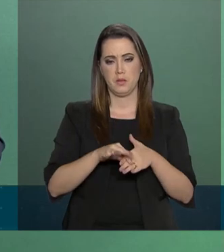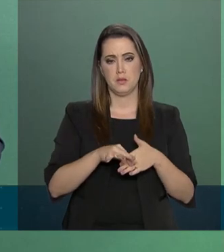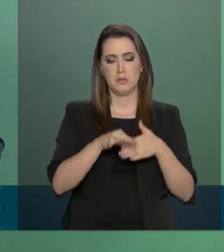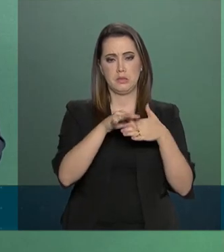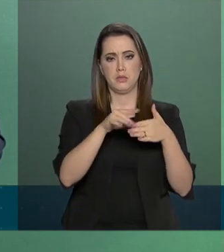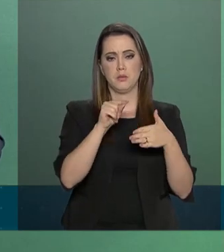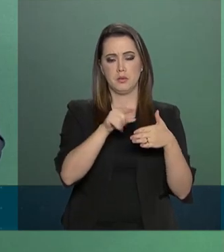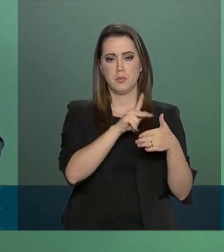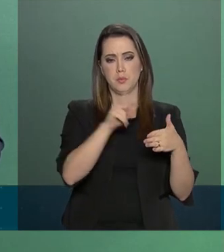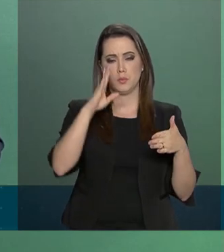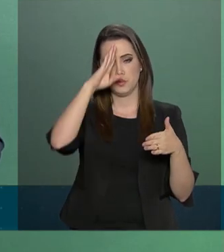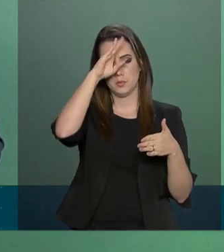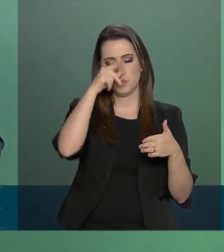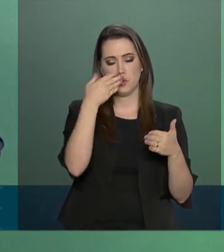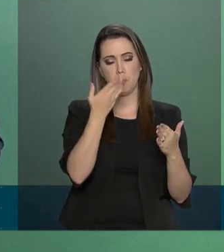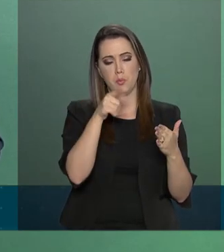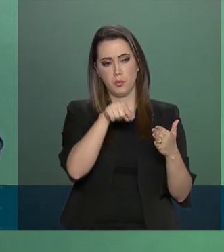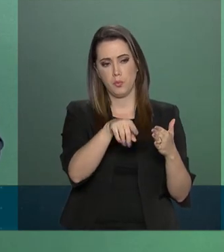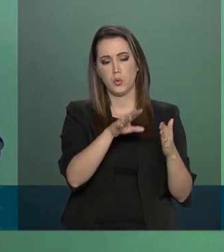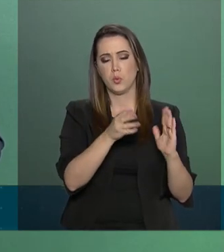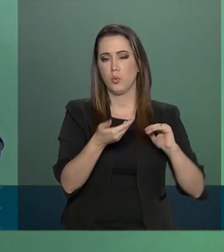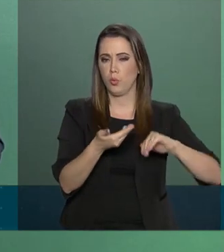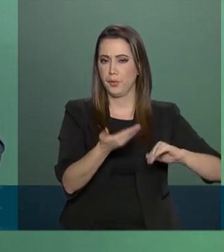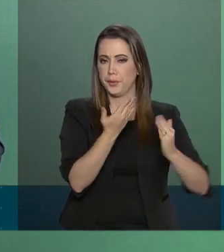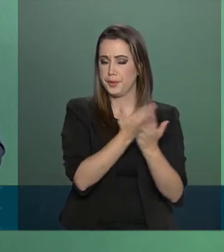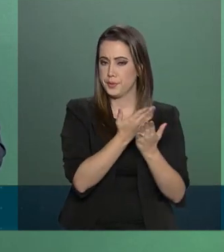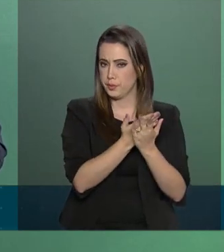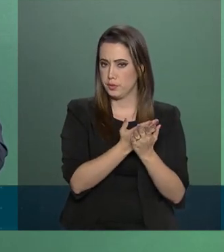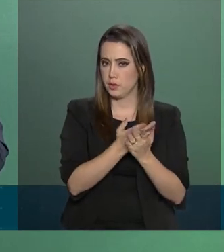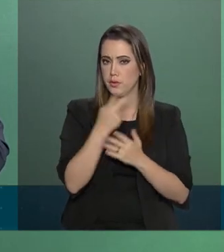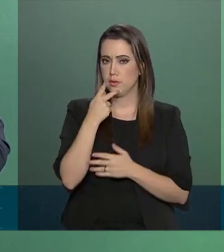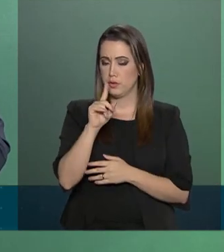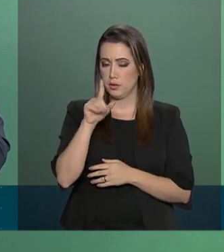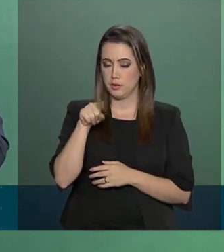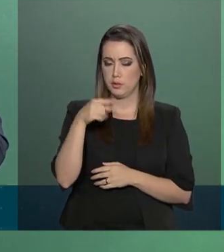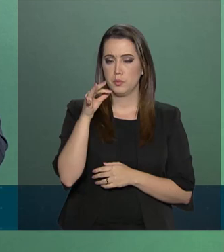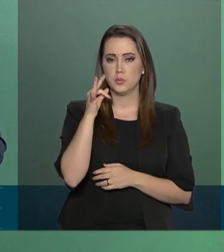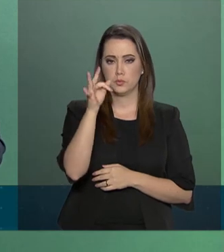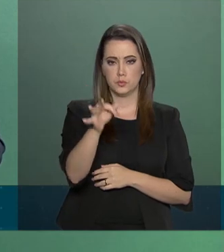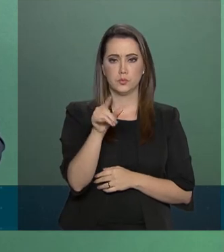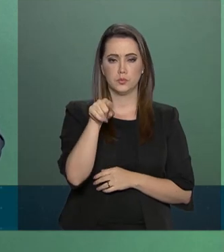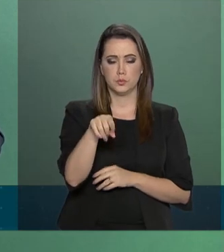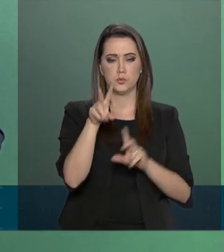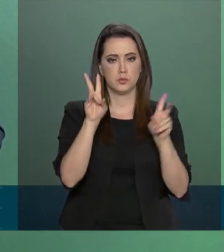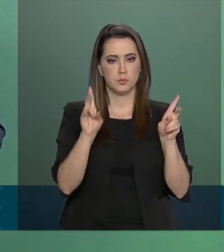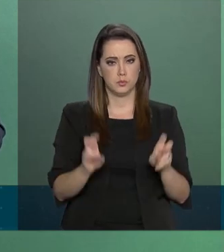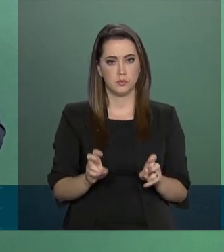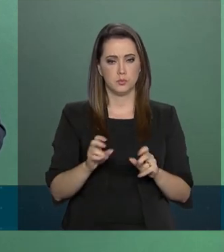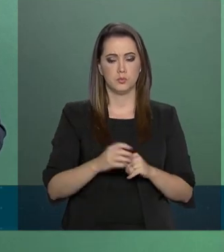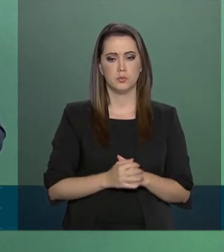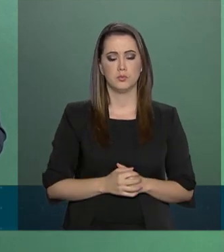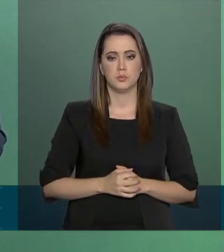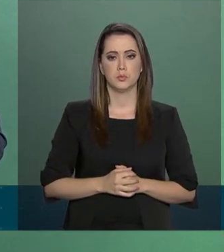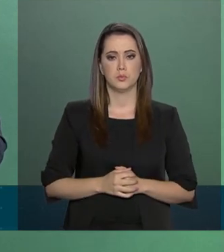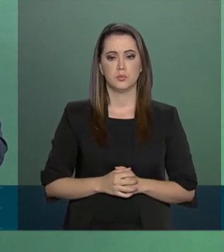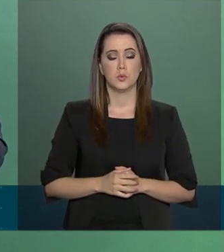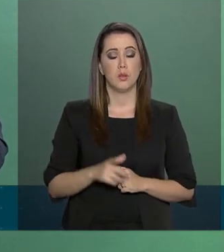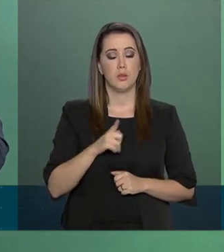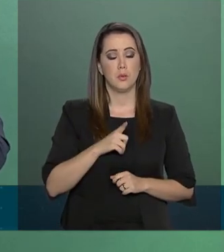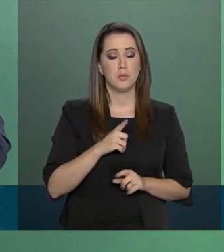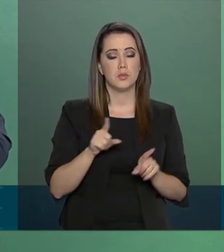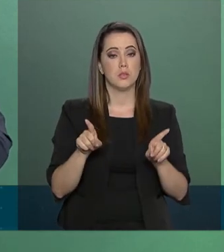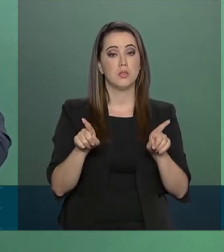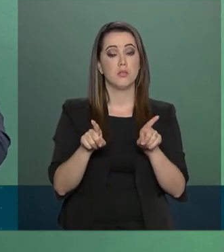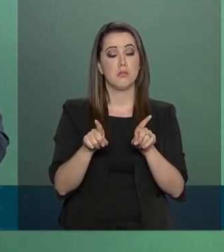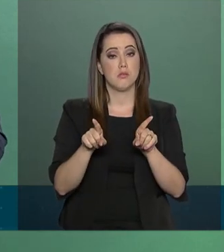presidente à apreciação do Congresso. E eu vou tratar um pouco mais adiante sobre isso. Esteve também o